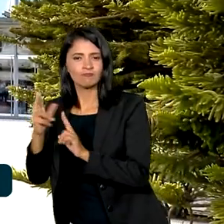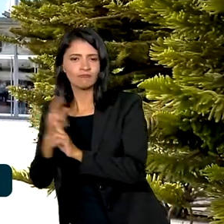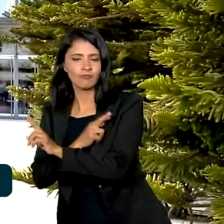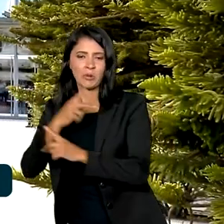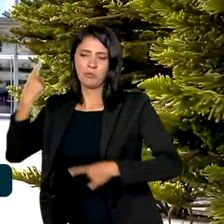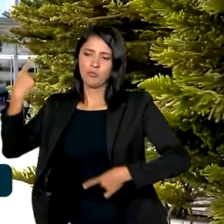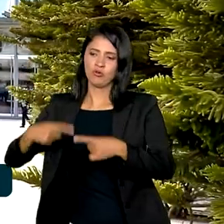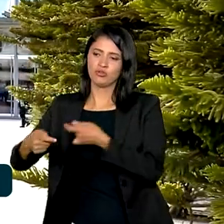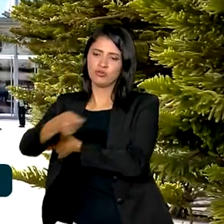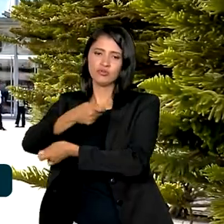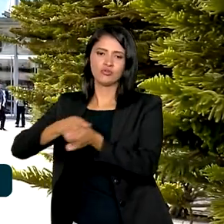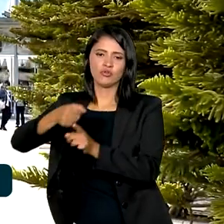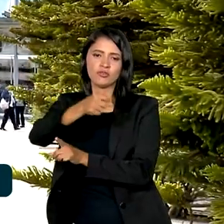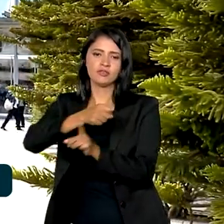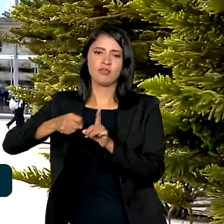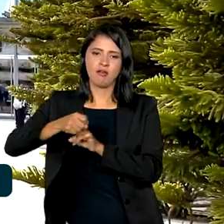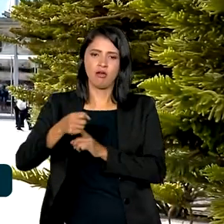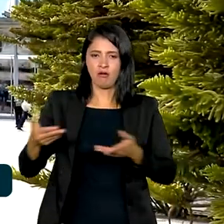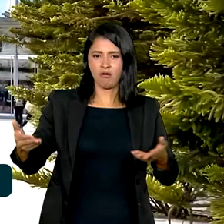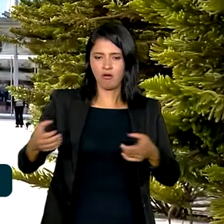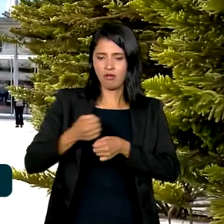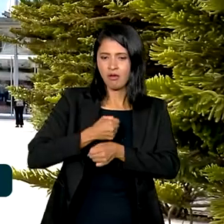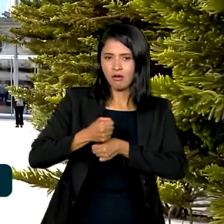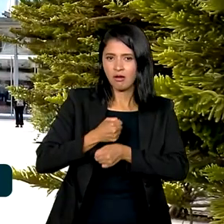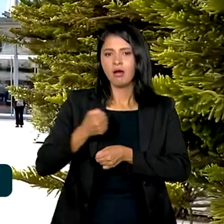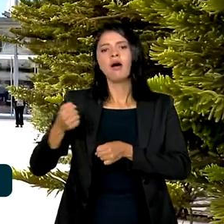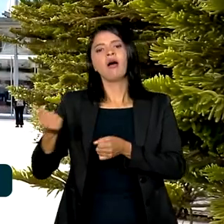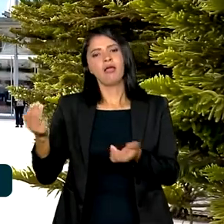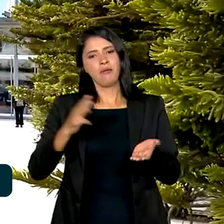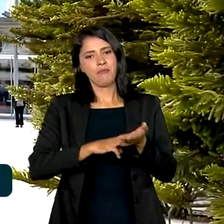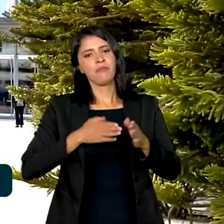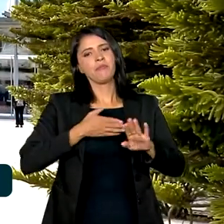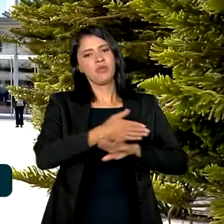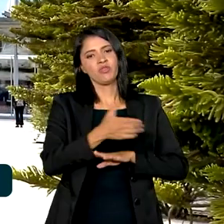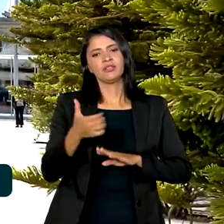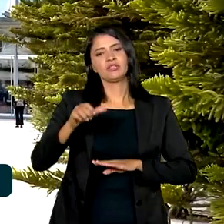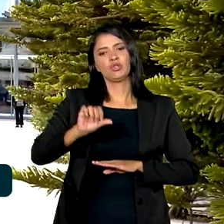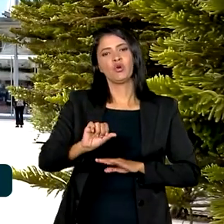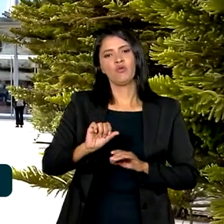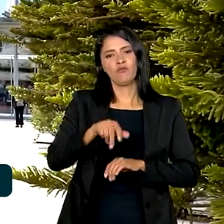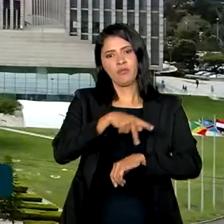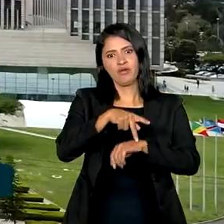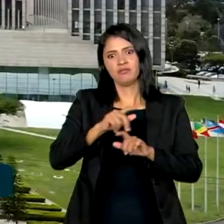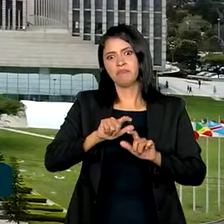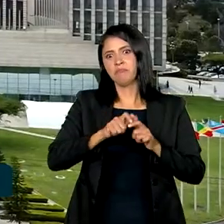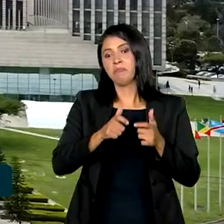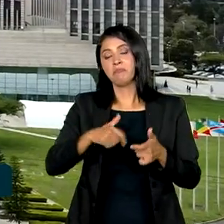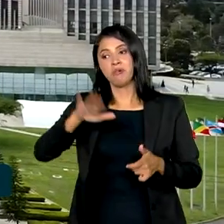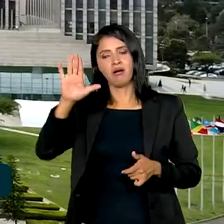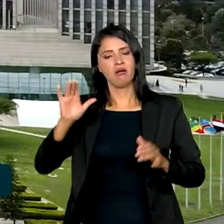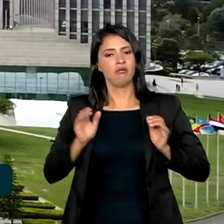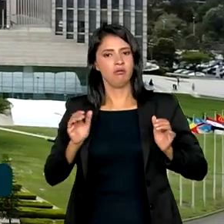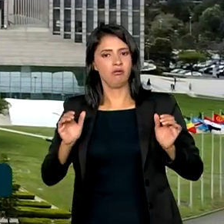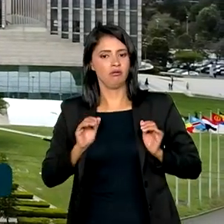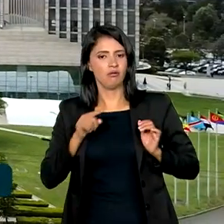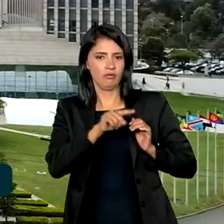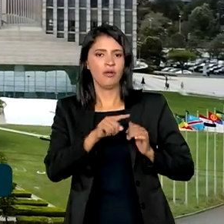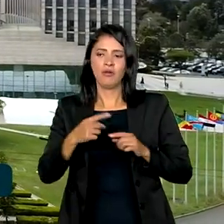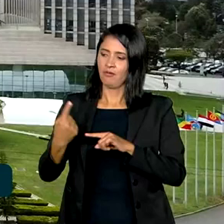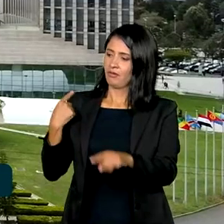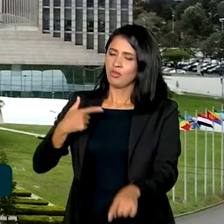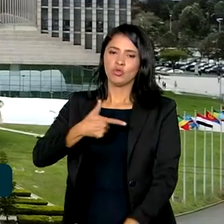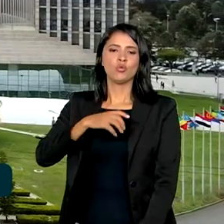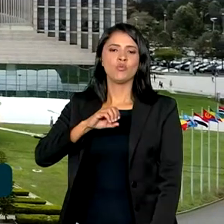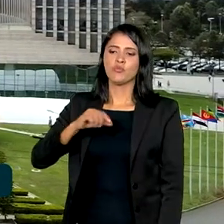econômica com o bloco, que neste ano se tornou membro do grupo das 19 maiores economias do mundo. Desde 2007, o Brasil